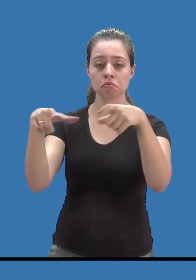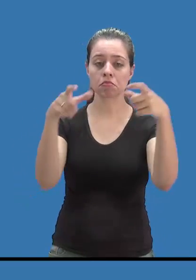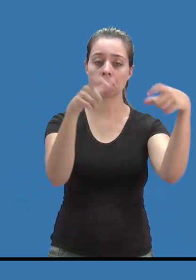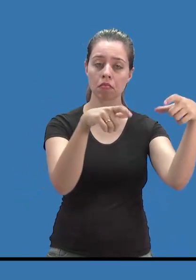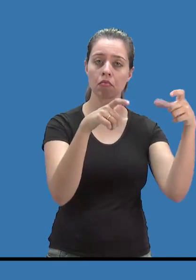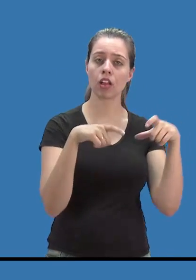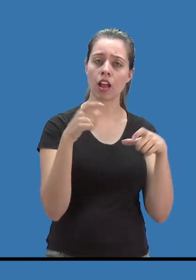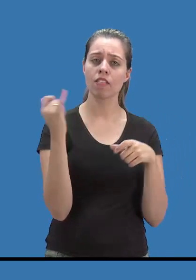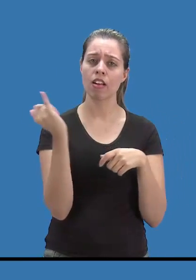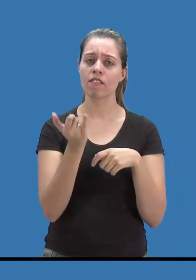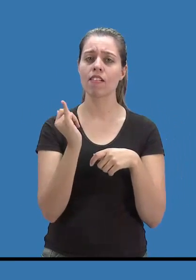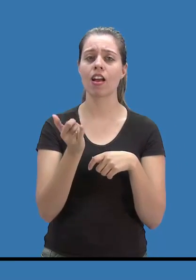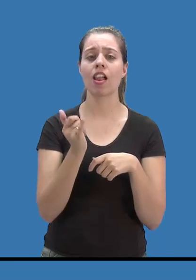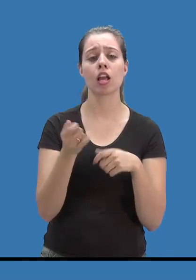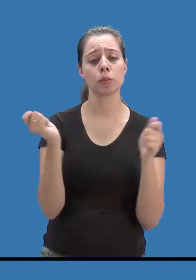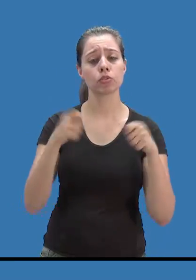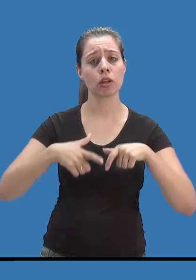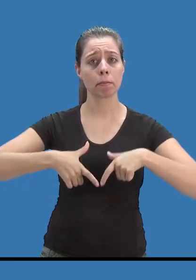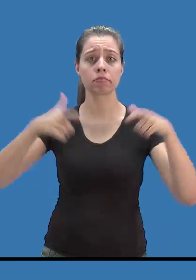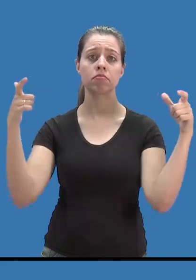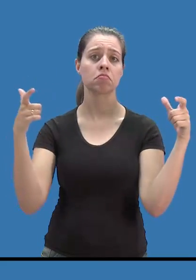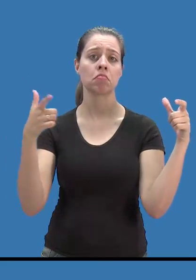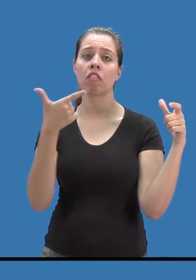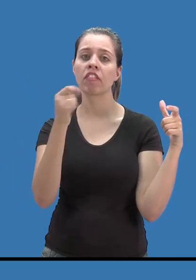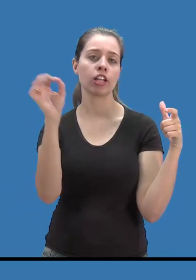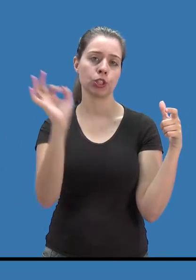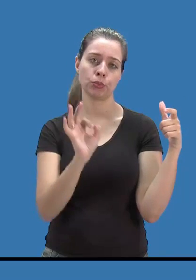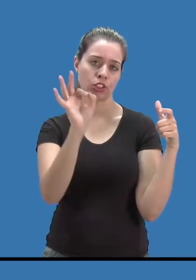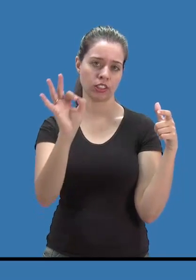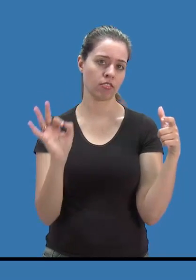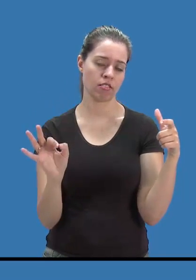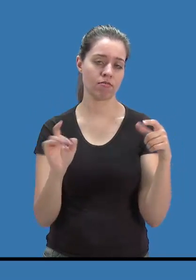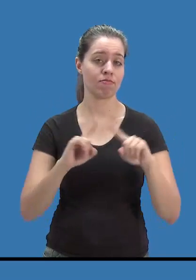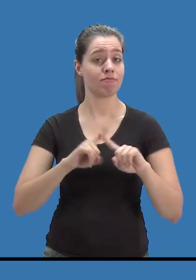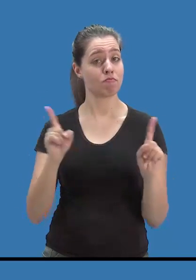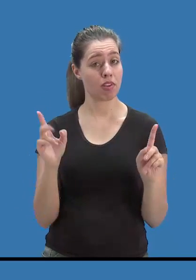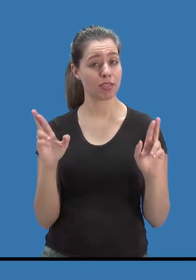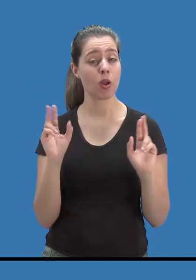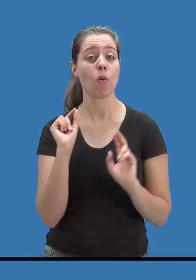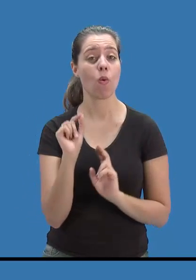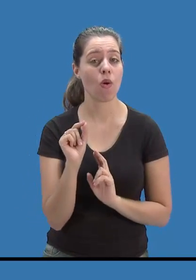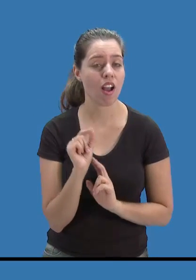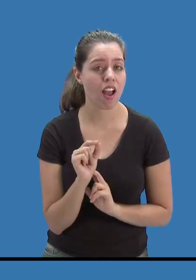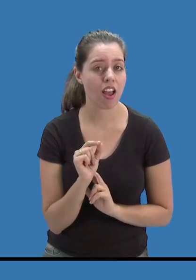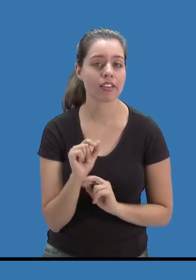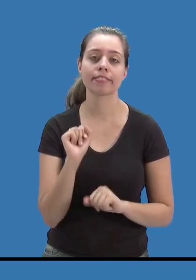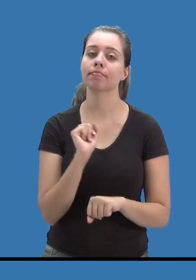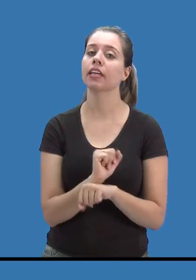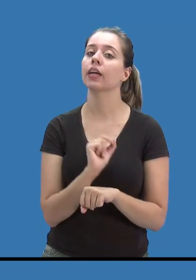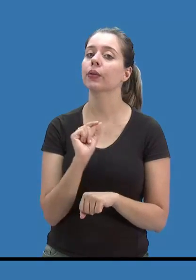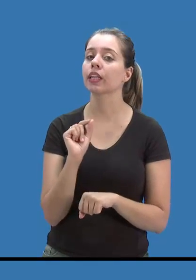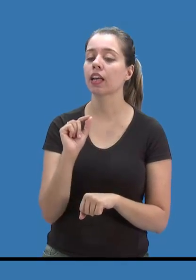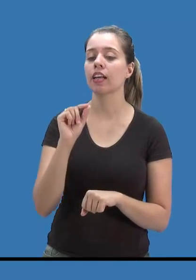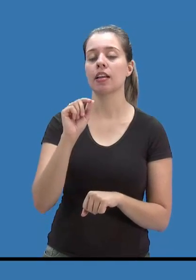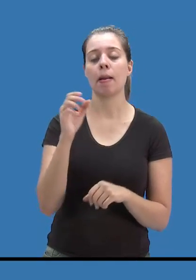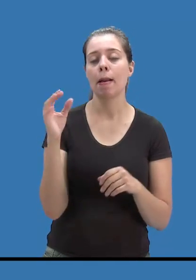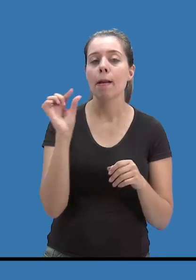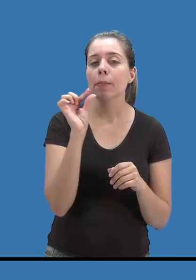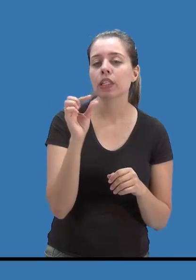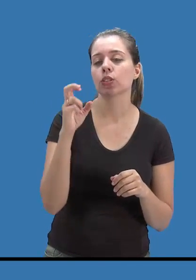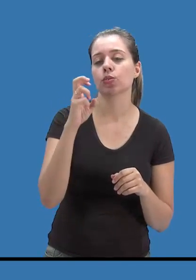percentual poderia ser muito superior, chegando até mesmo a 20%. Mas espera-se que o mínimo seja de 3 a